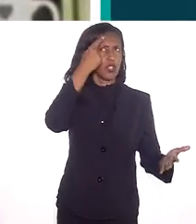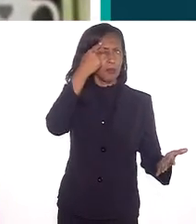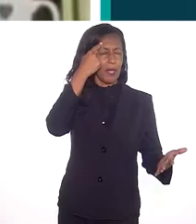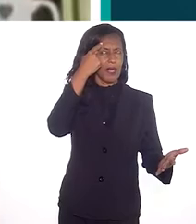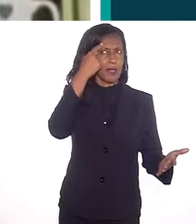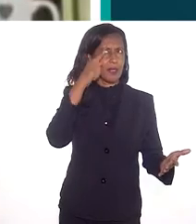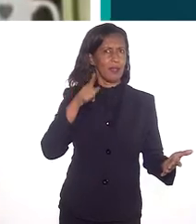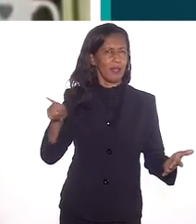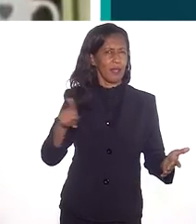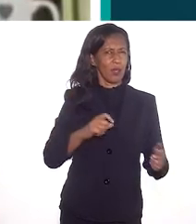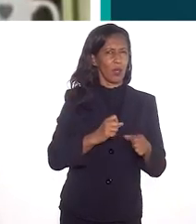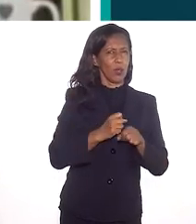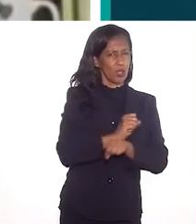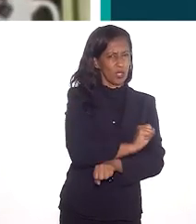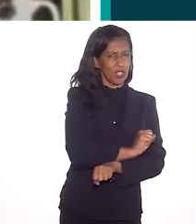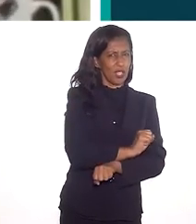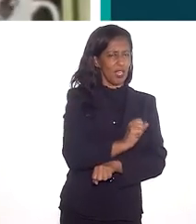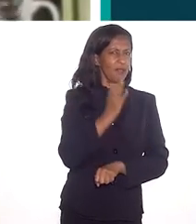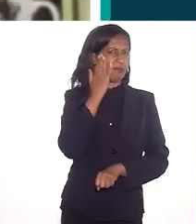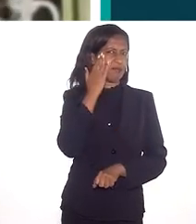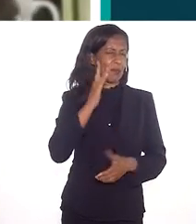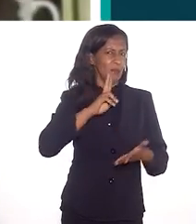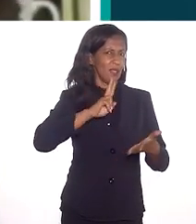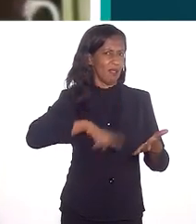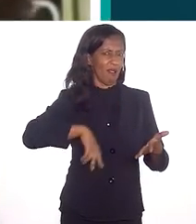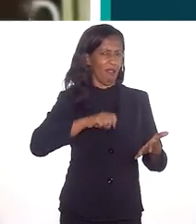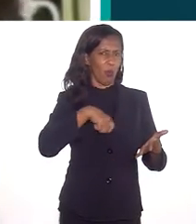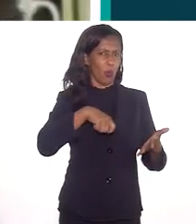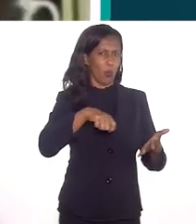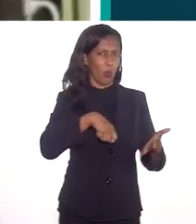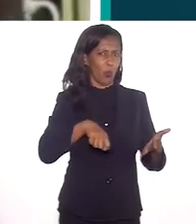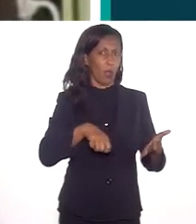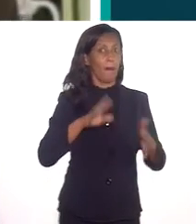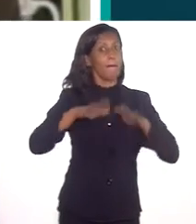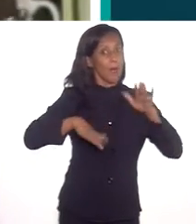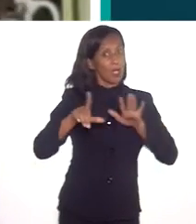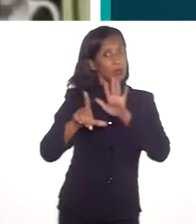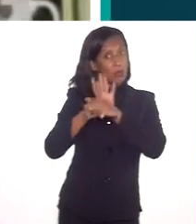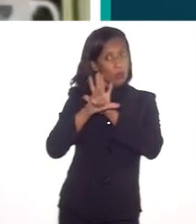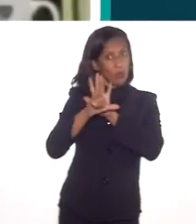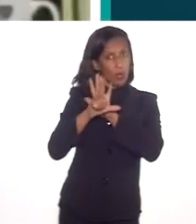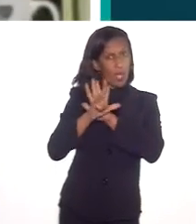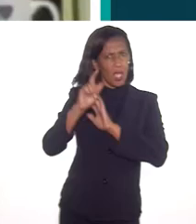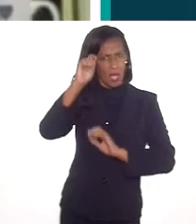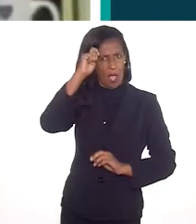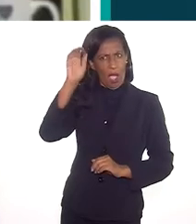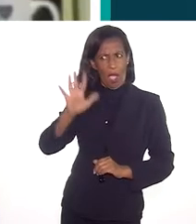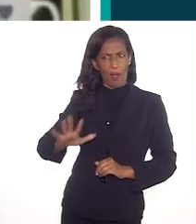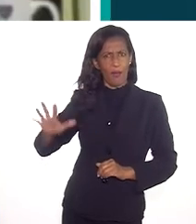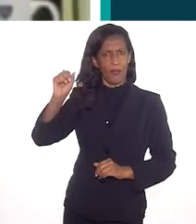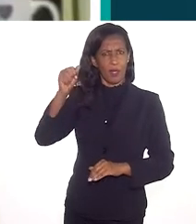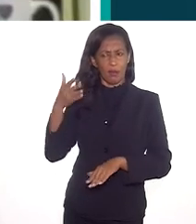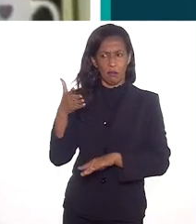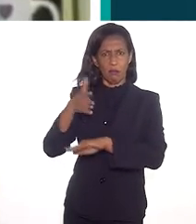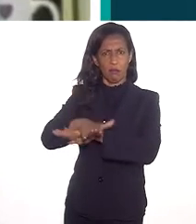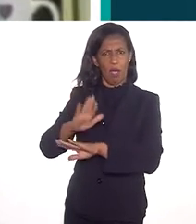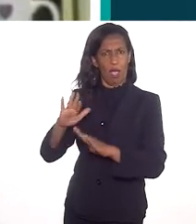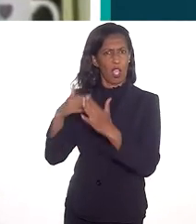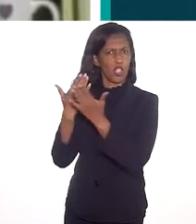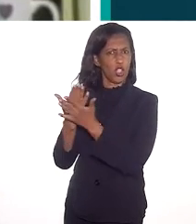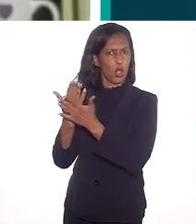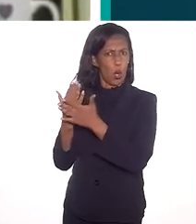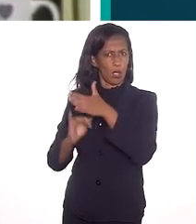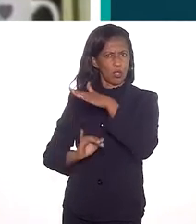pode pensar essa questão do letramento entre escravizados, mesmo havendo leis que proibiam, né, que africanos e pretos